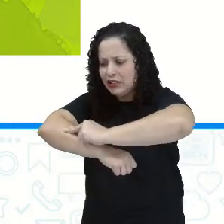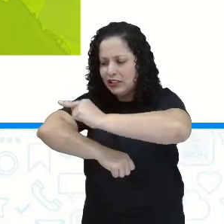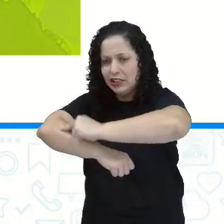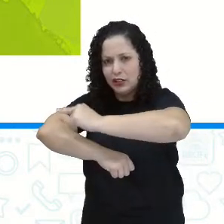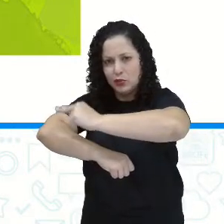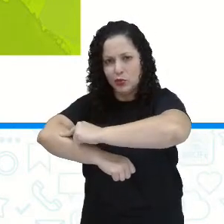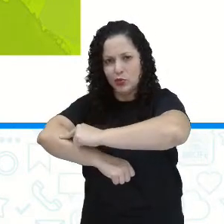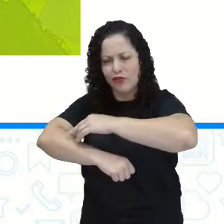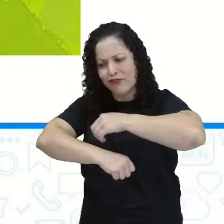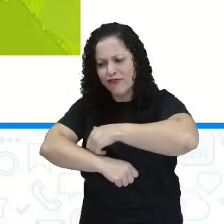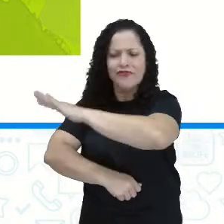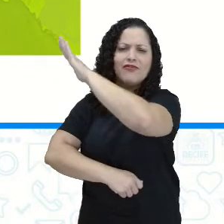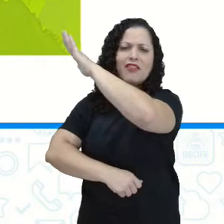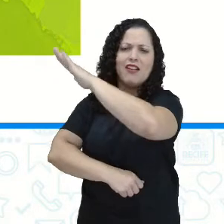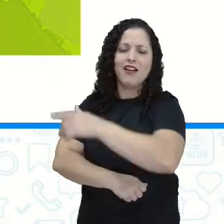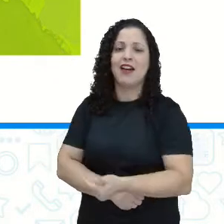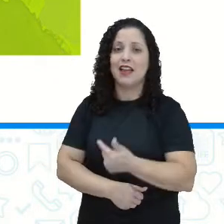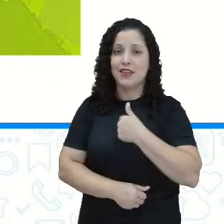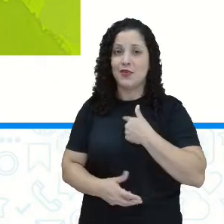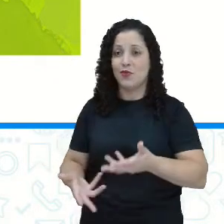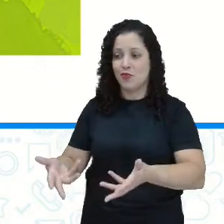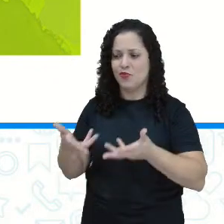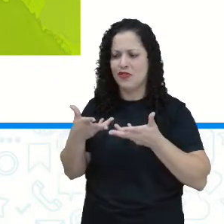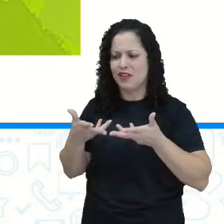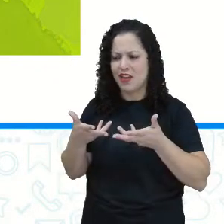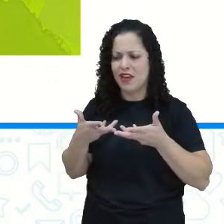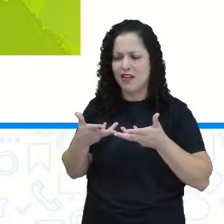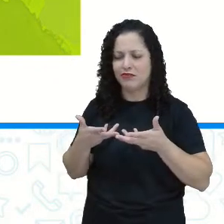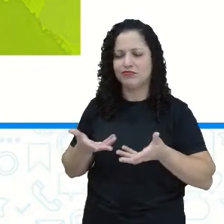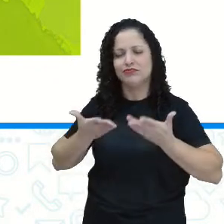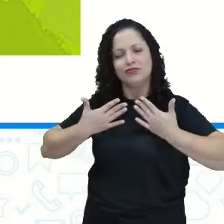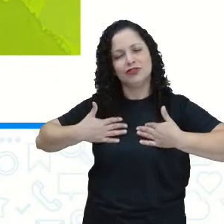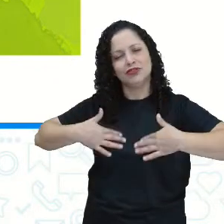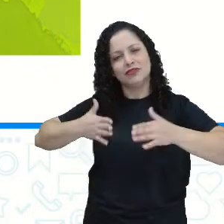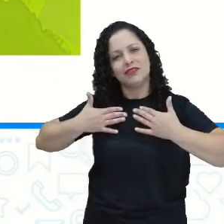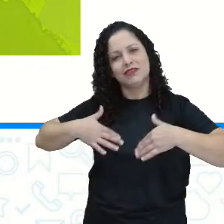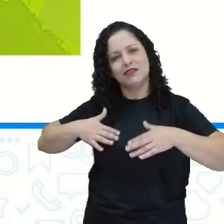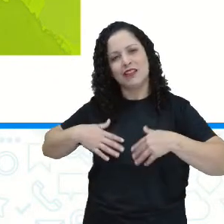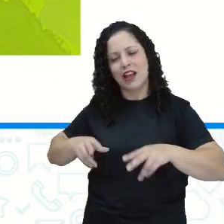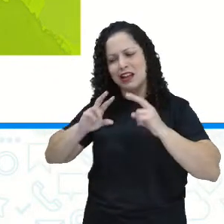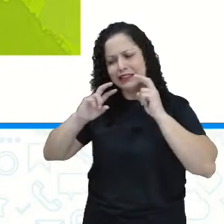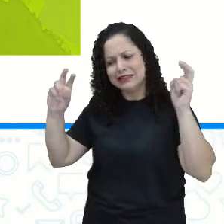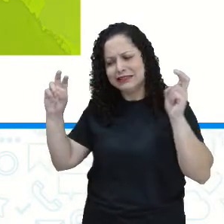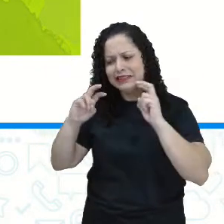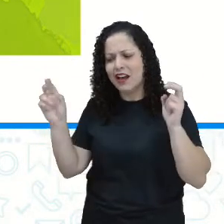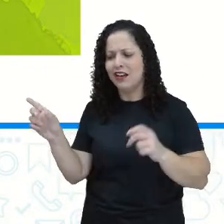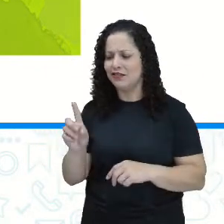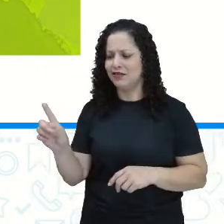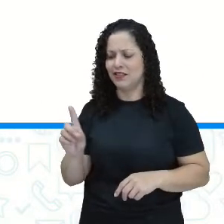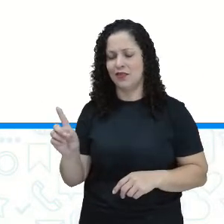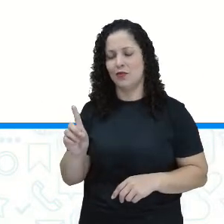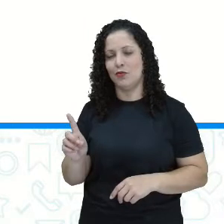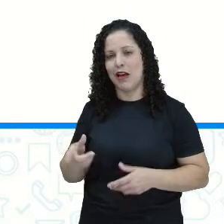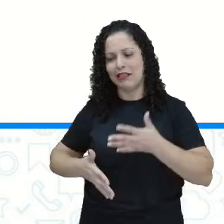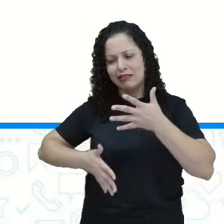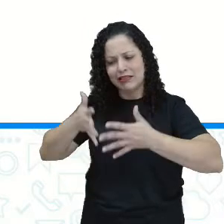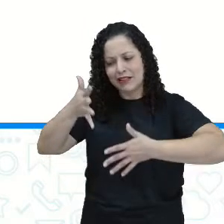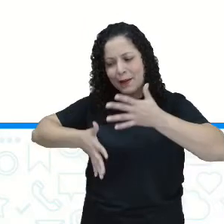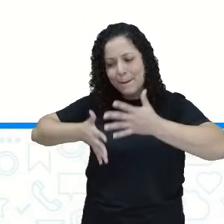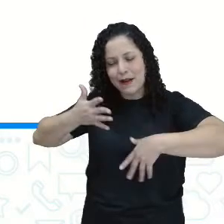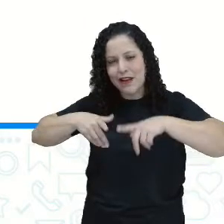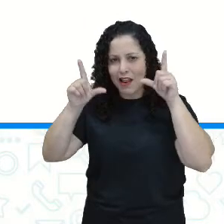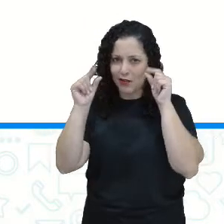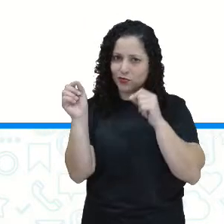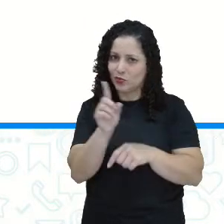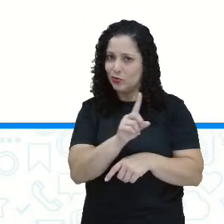deixe, vê se deixa de gritar. Não indica com o meu sono, para eu